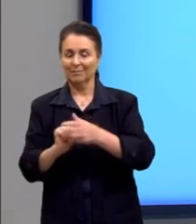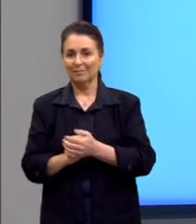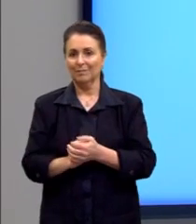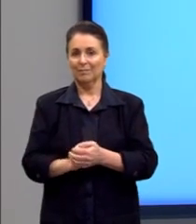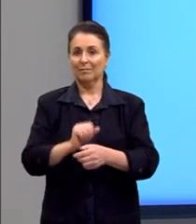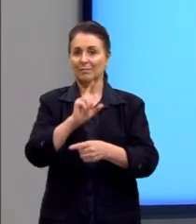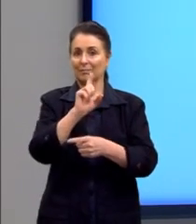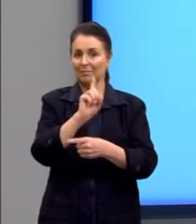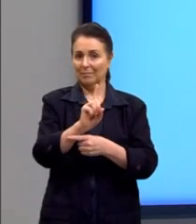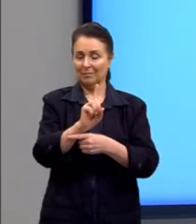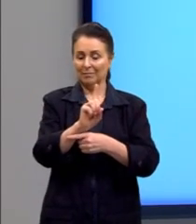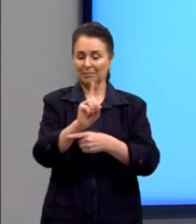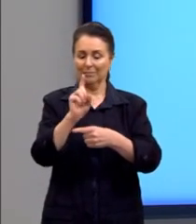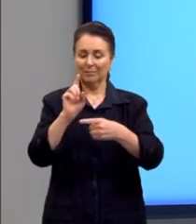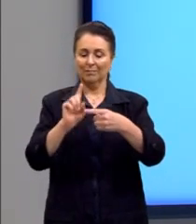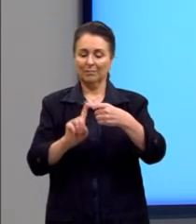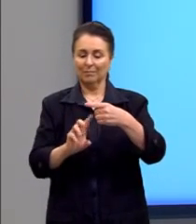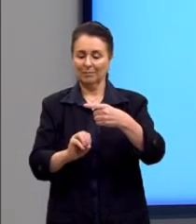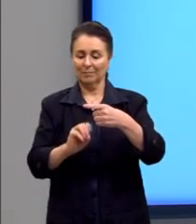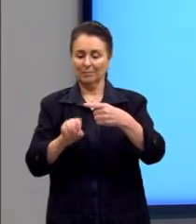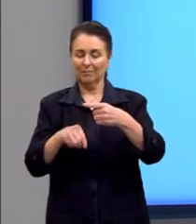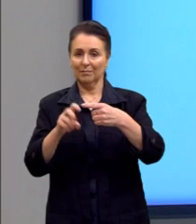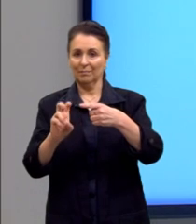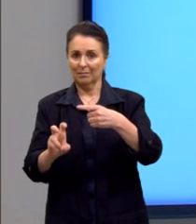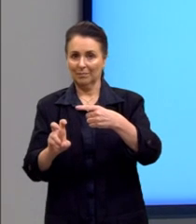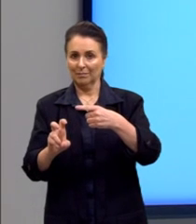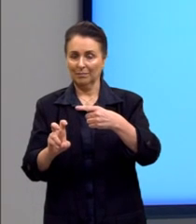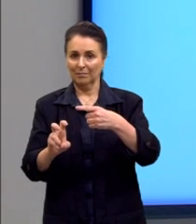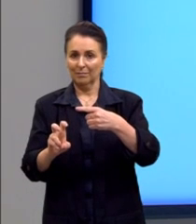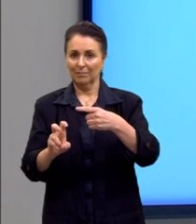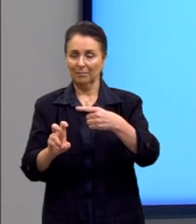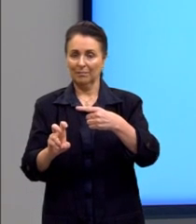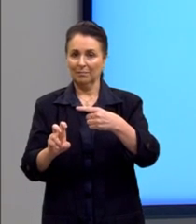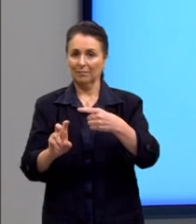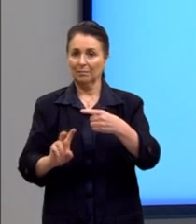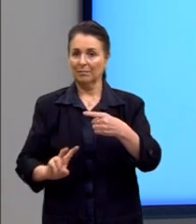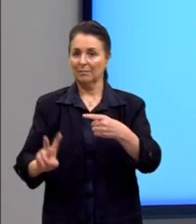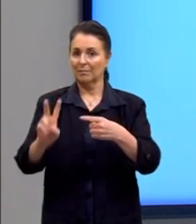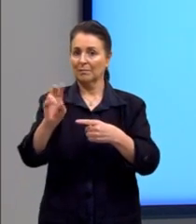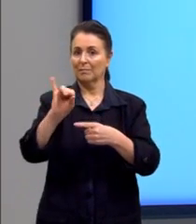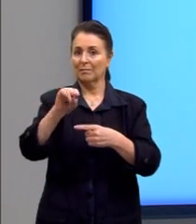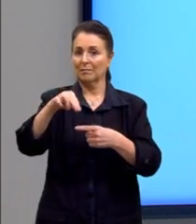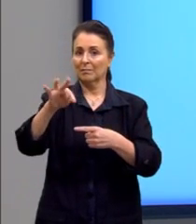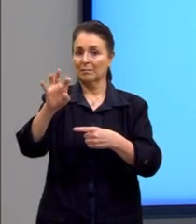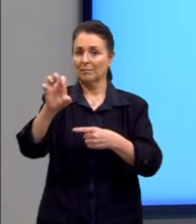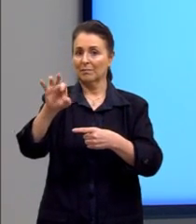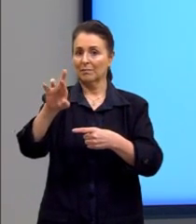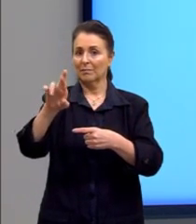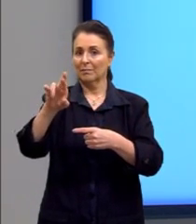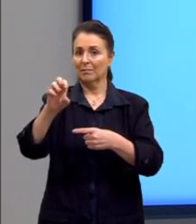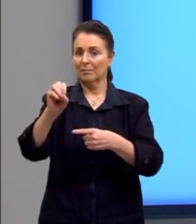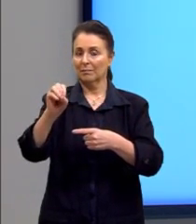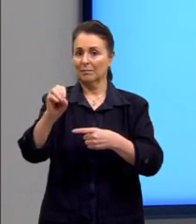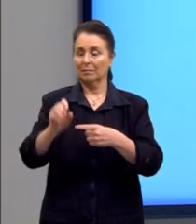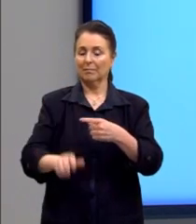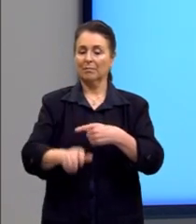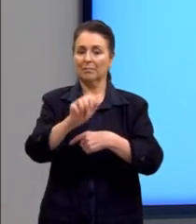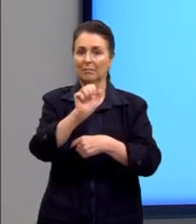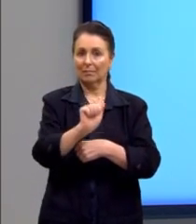1 dividido por 0,5, gente, é um valor inteiro, né? Nos diz, então, que A é igual a 2.